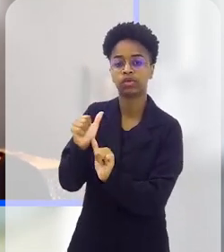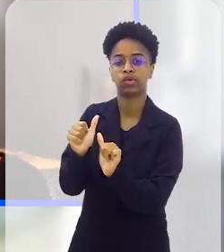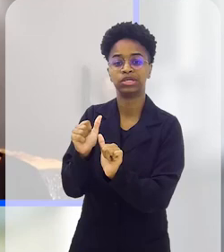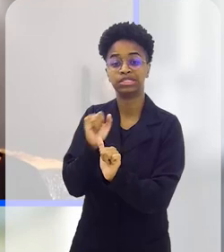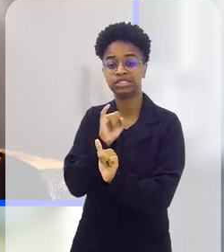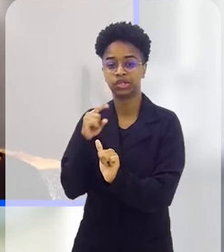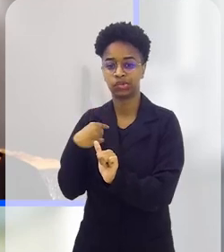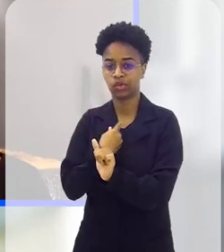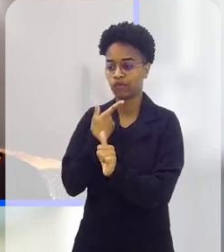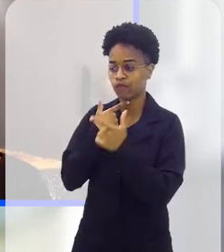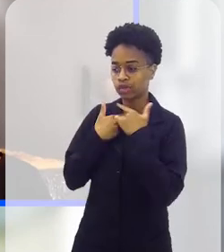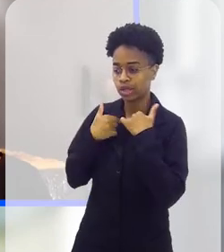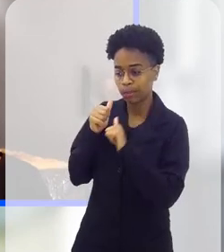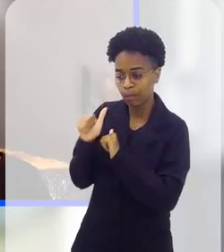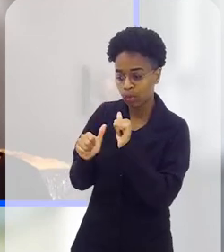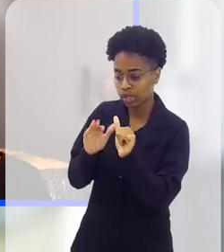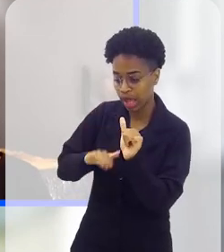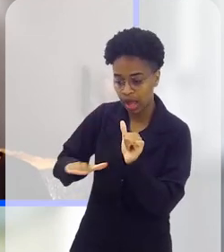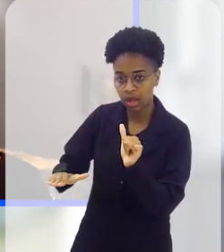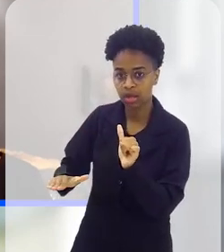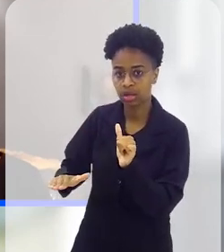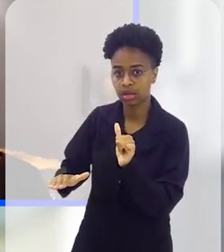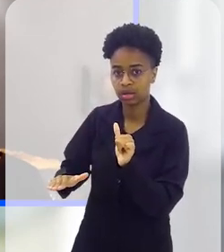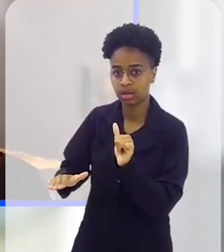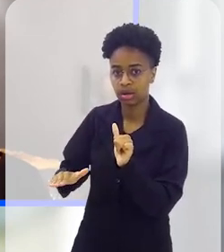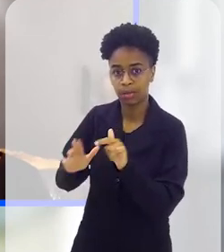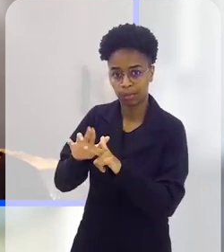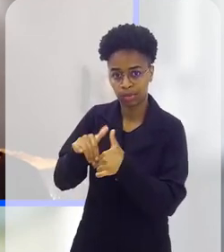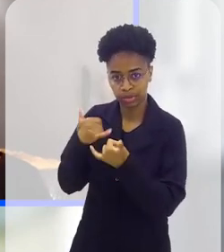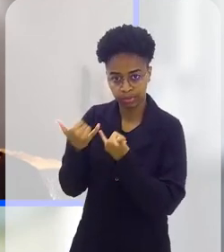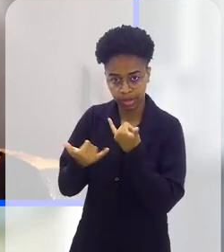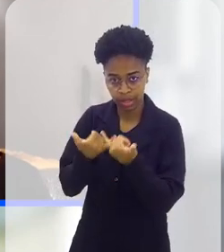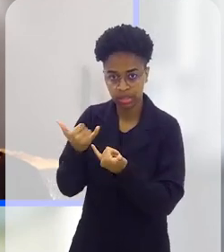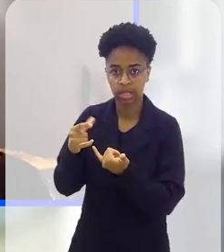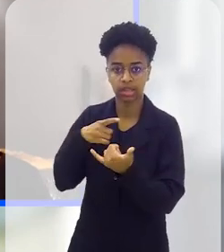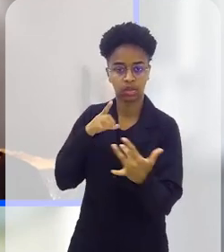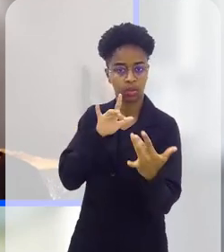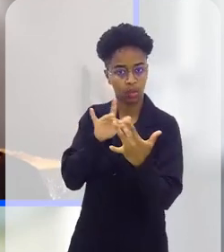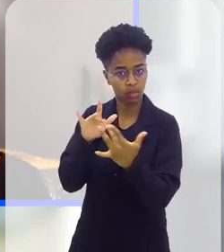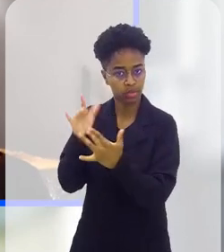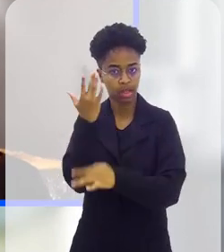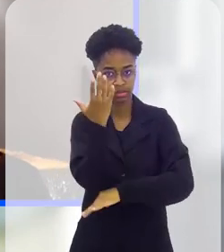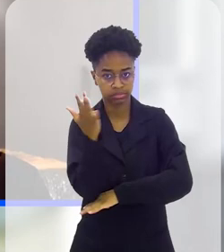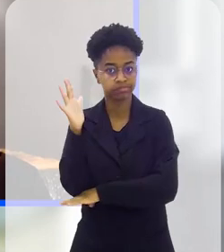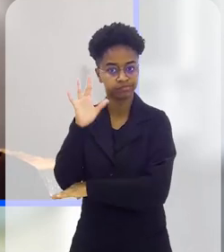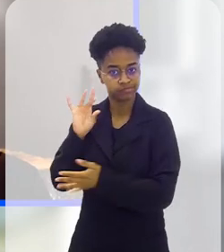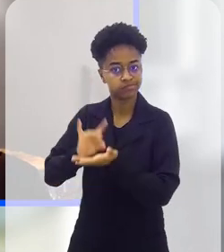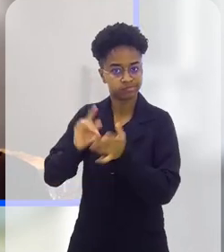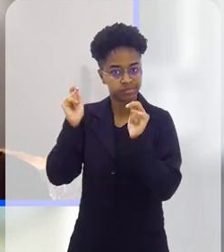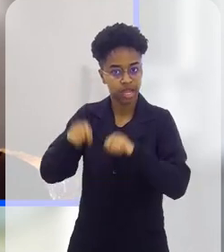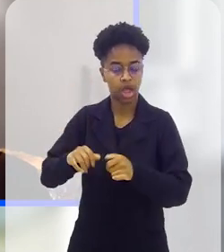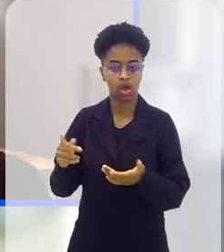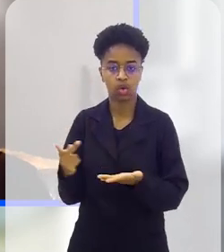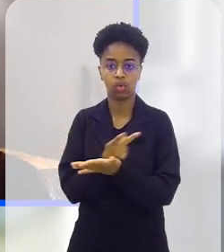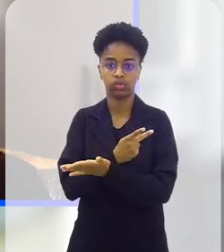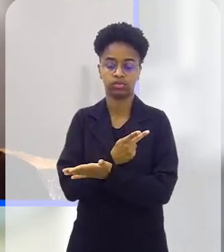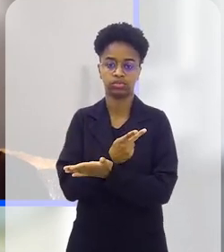que nós queremos para as infâncias por meio do brincar em contato com a natureza se faz.